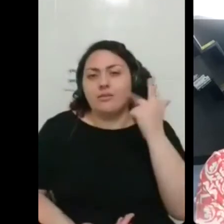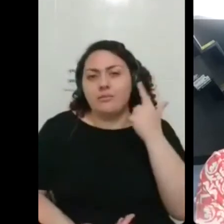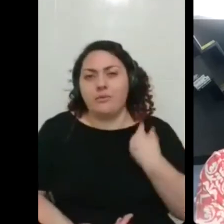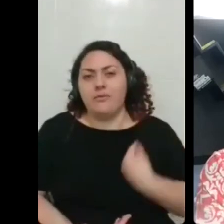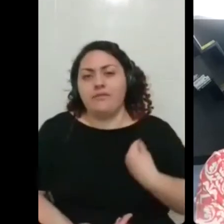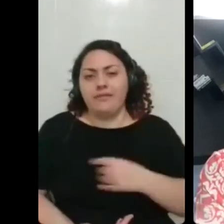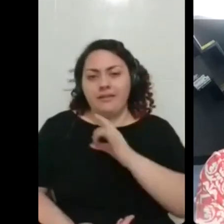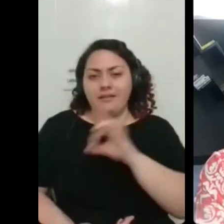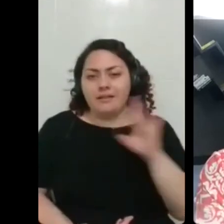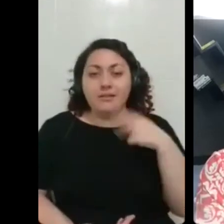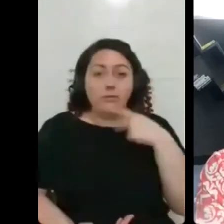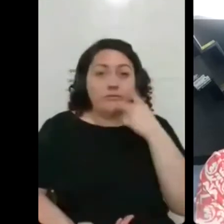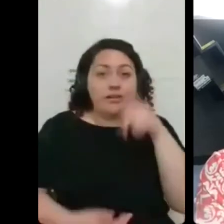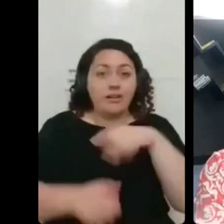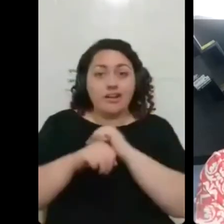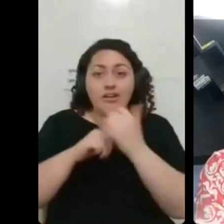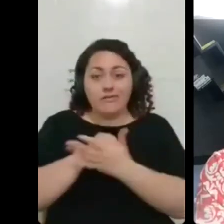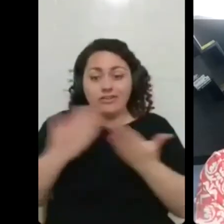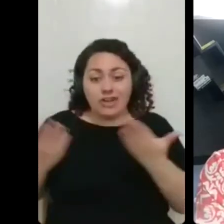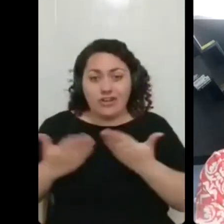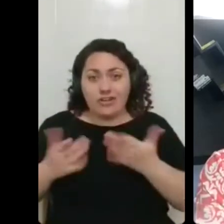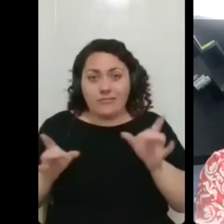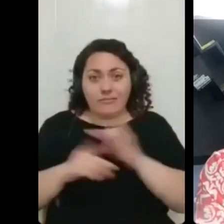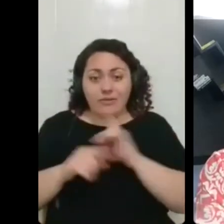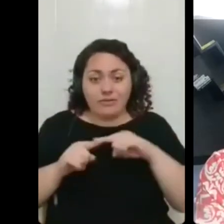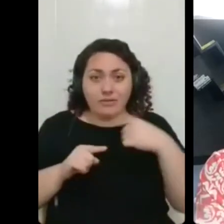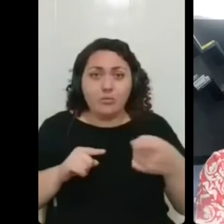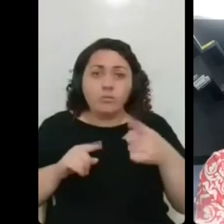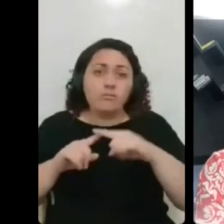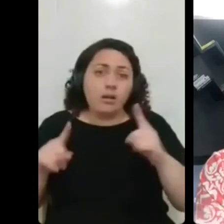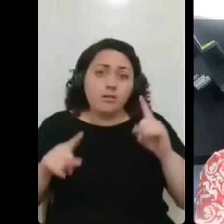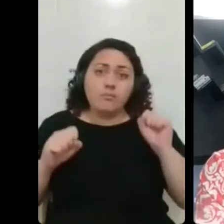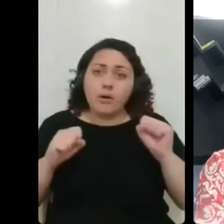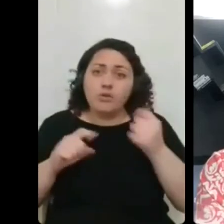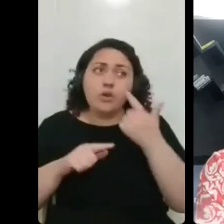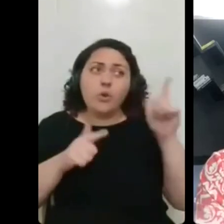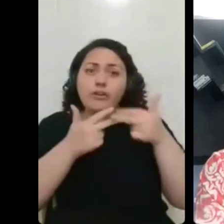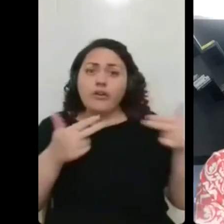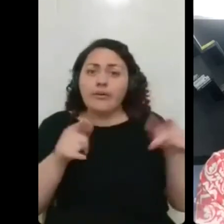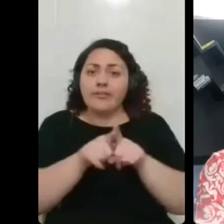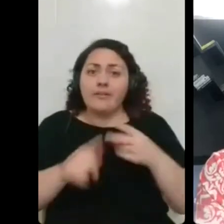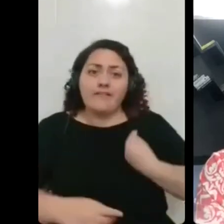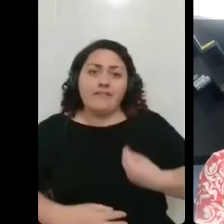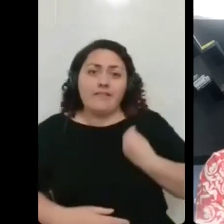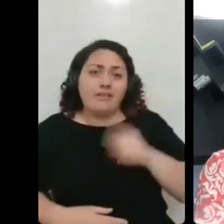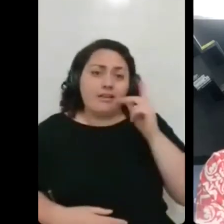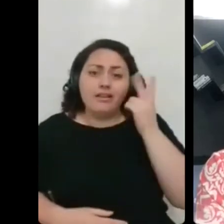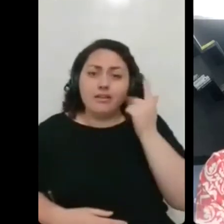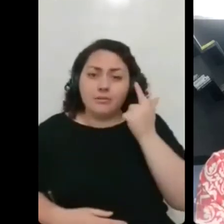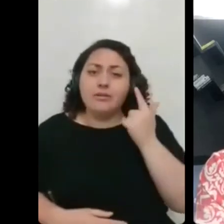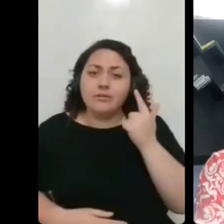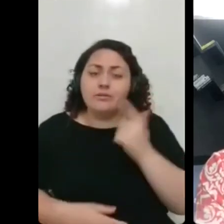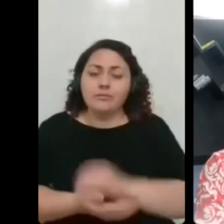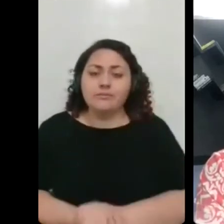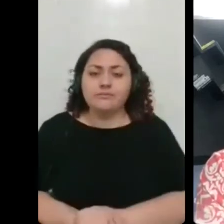falando do pós-covid agora mas talvez a gente possa extrapolar isso pra outras coisas na vida né que às vezes o